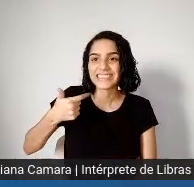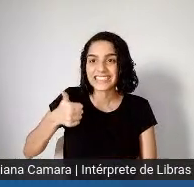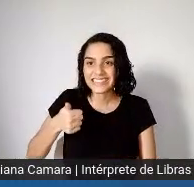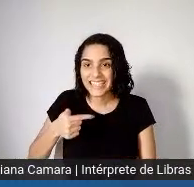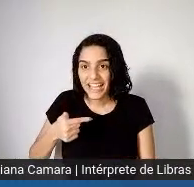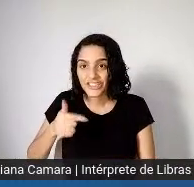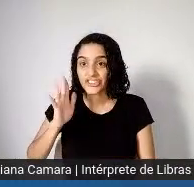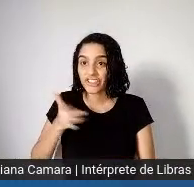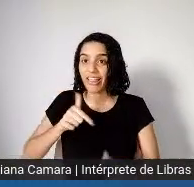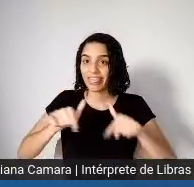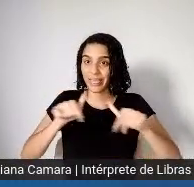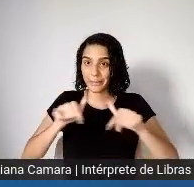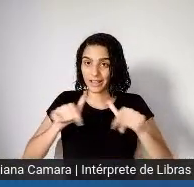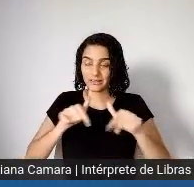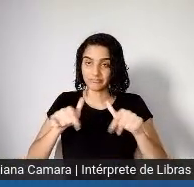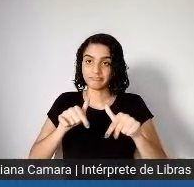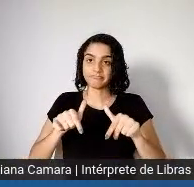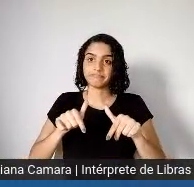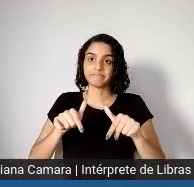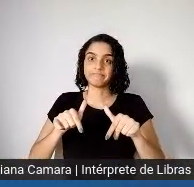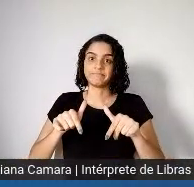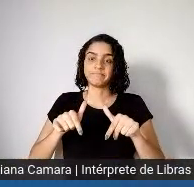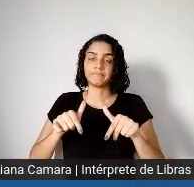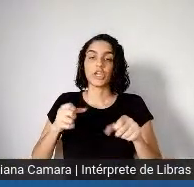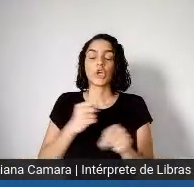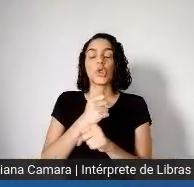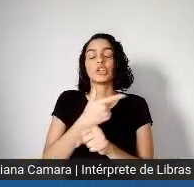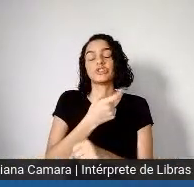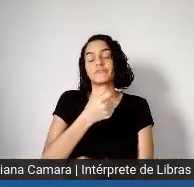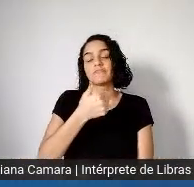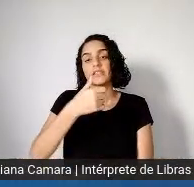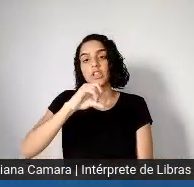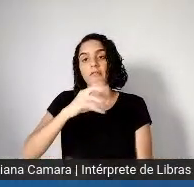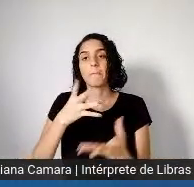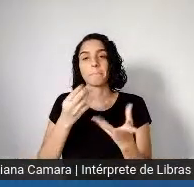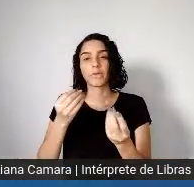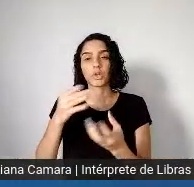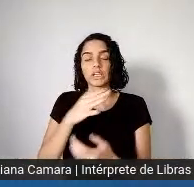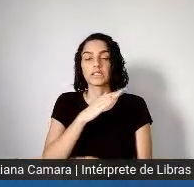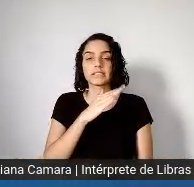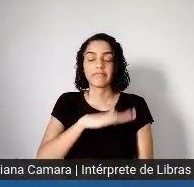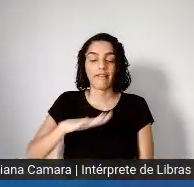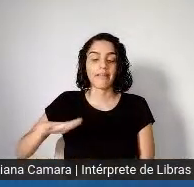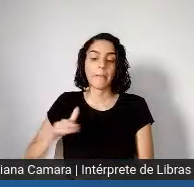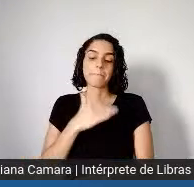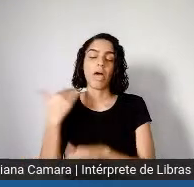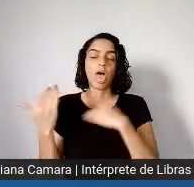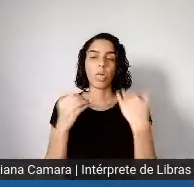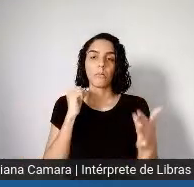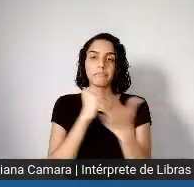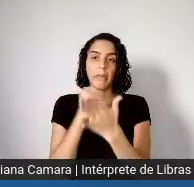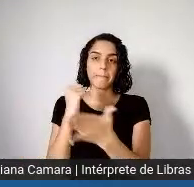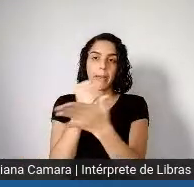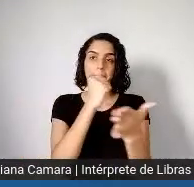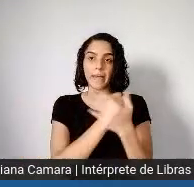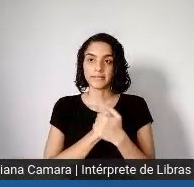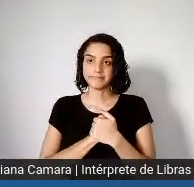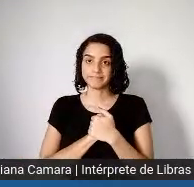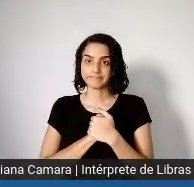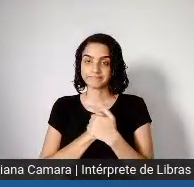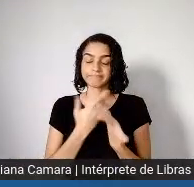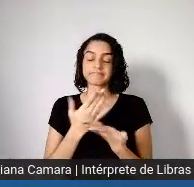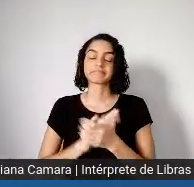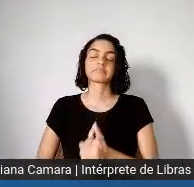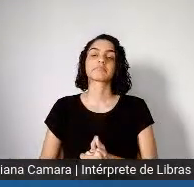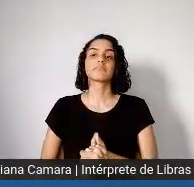foram vítimas de homicídios em 2019. O mapa da desigualdade, publicado ano passado pela Folha de São Paulo,